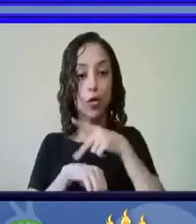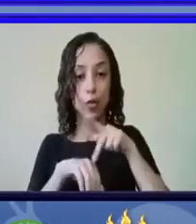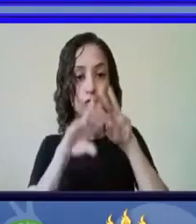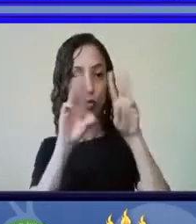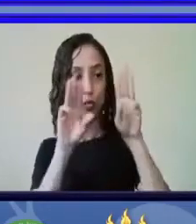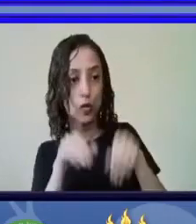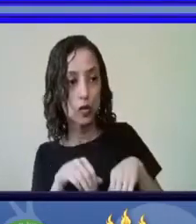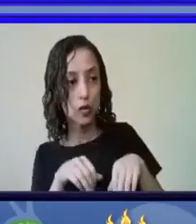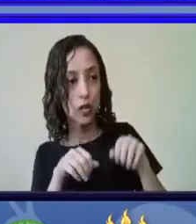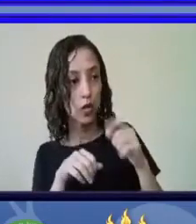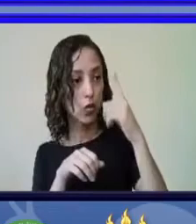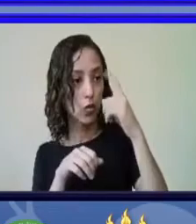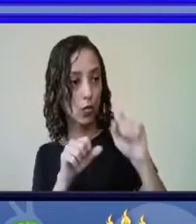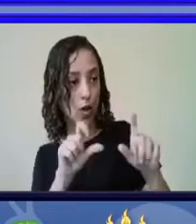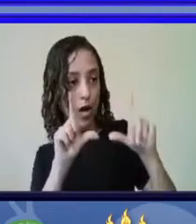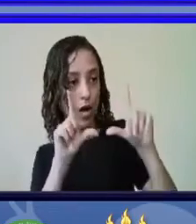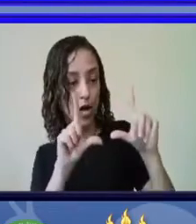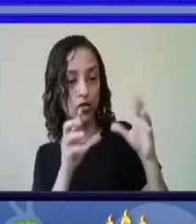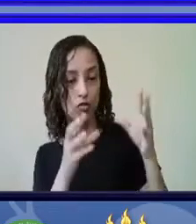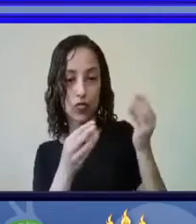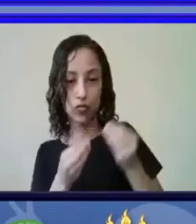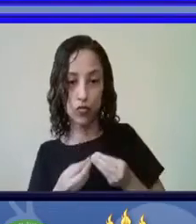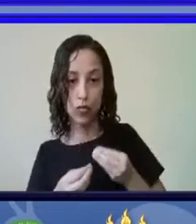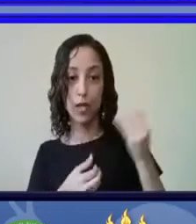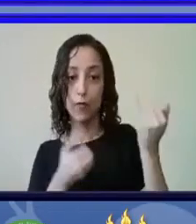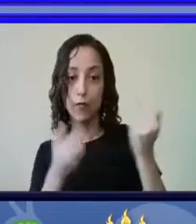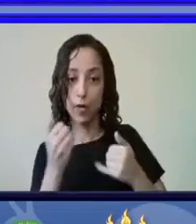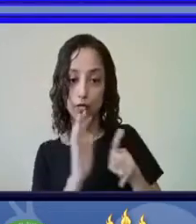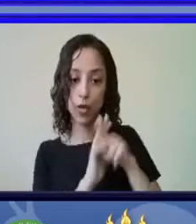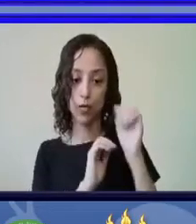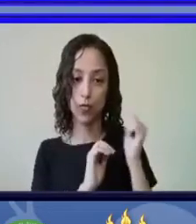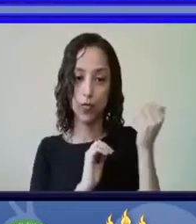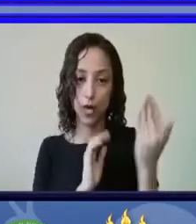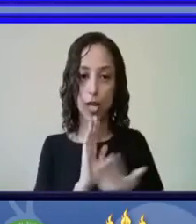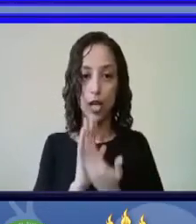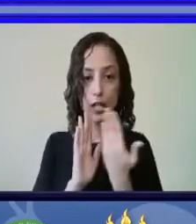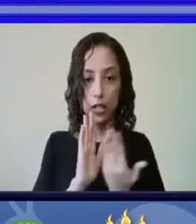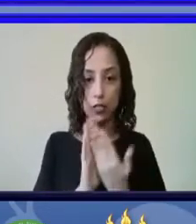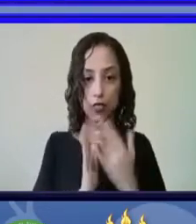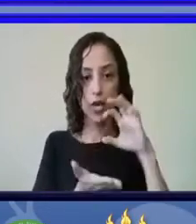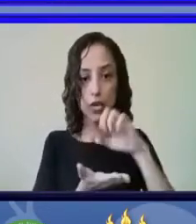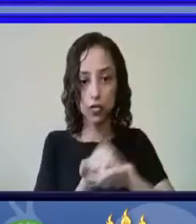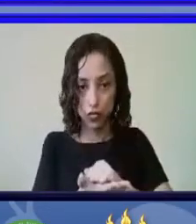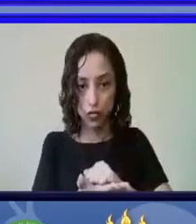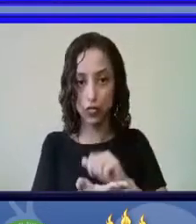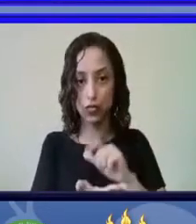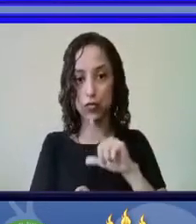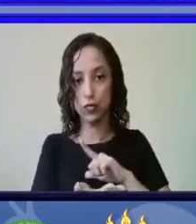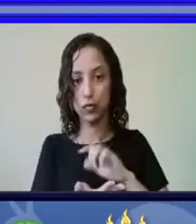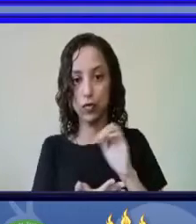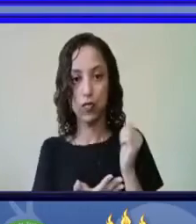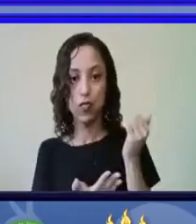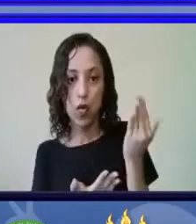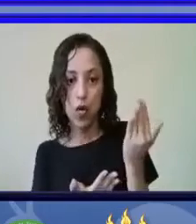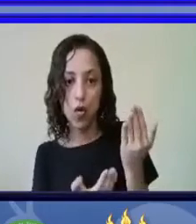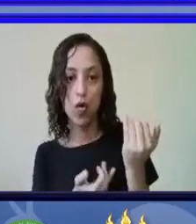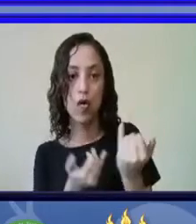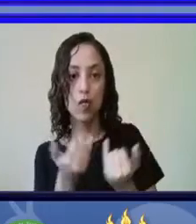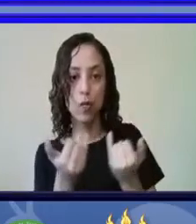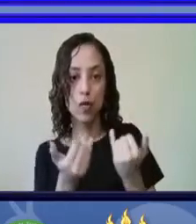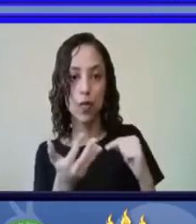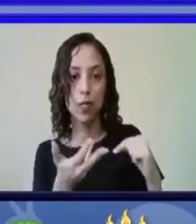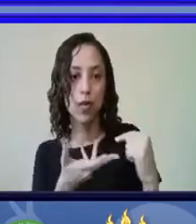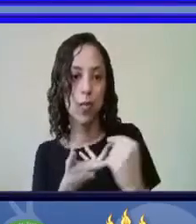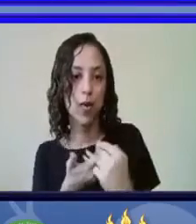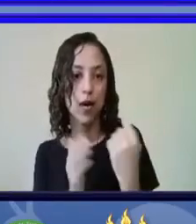imagens, trouxe informações de livros de registros, trouxe informações das